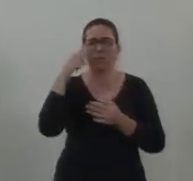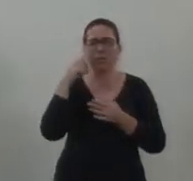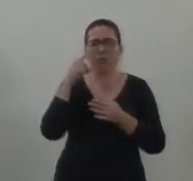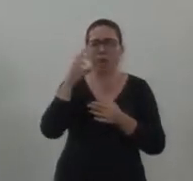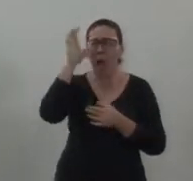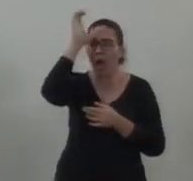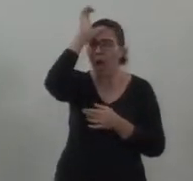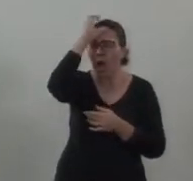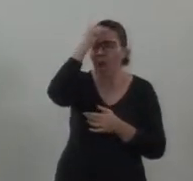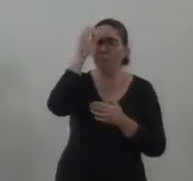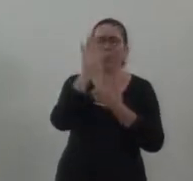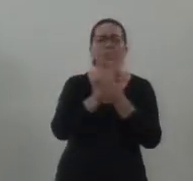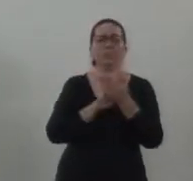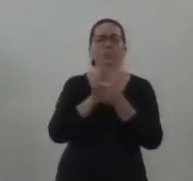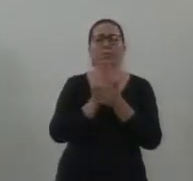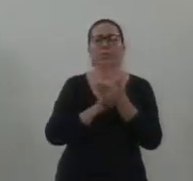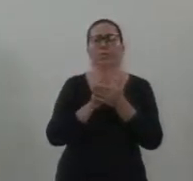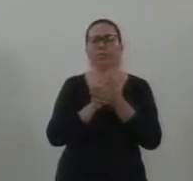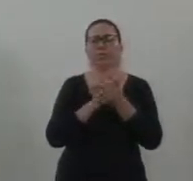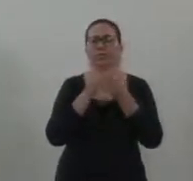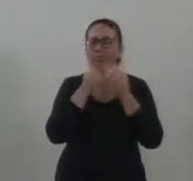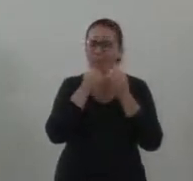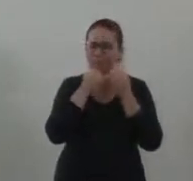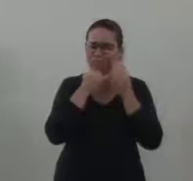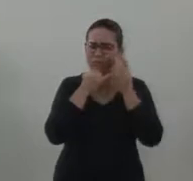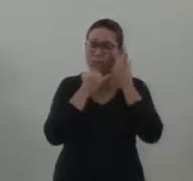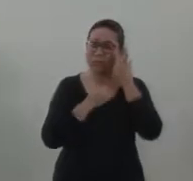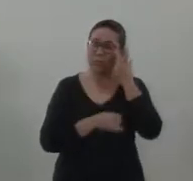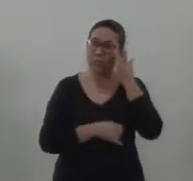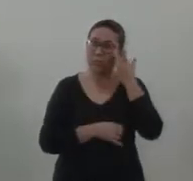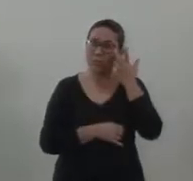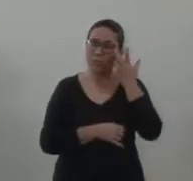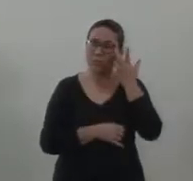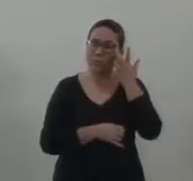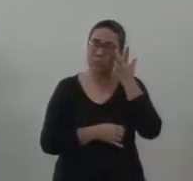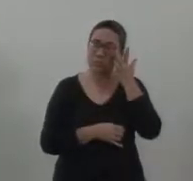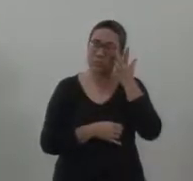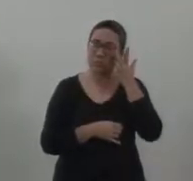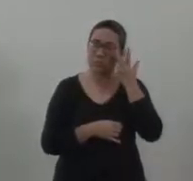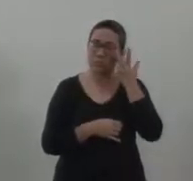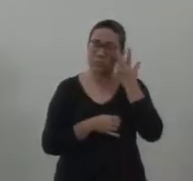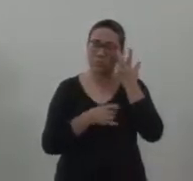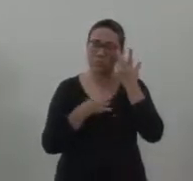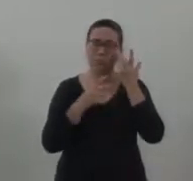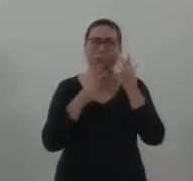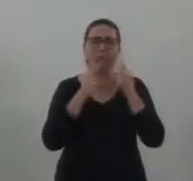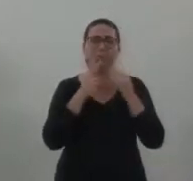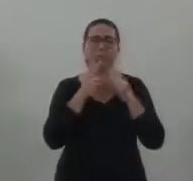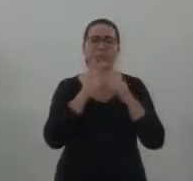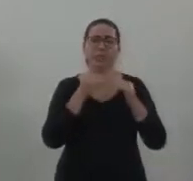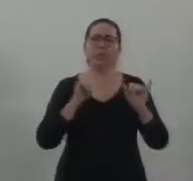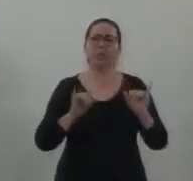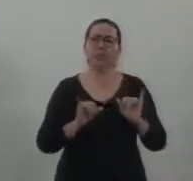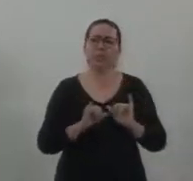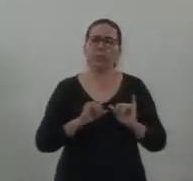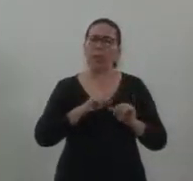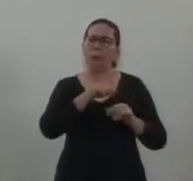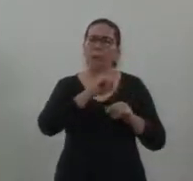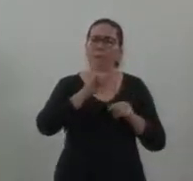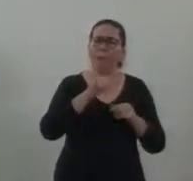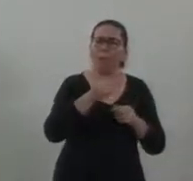Muito triste tudo isso. Não vejo acertatividade nem